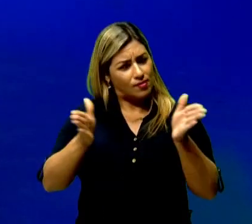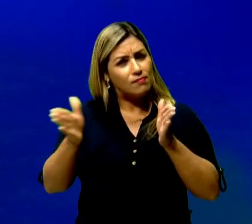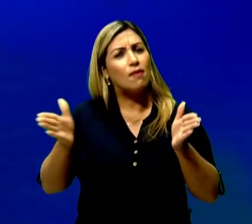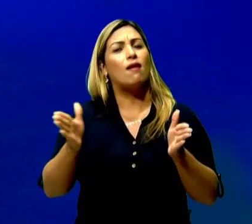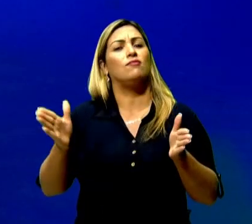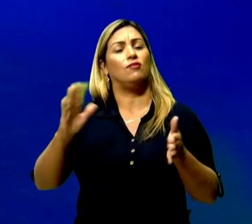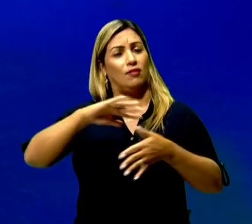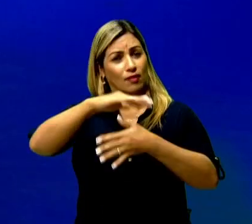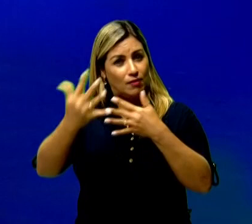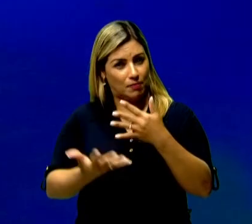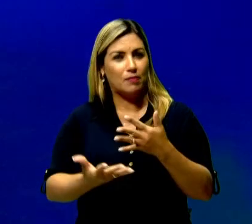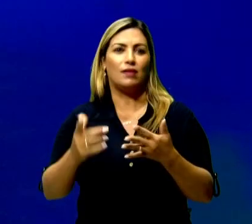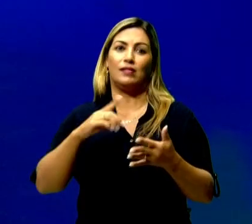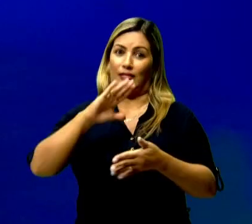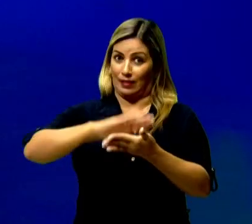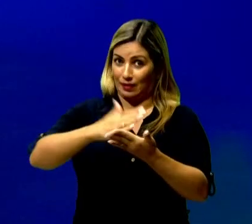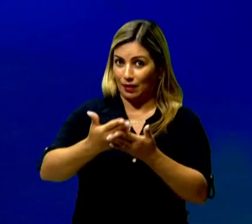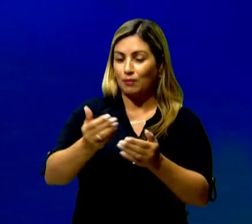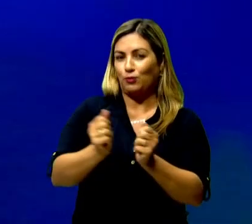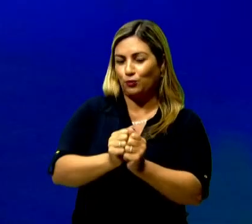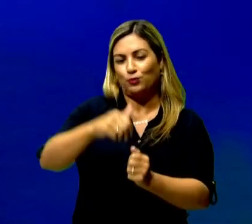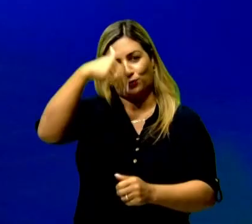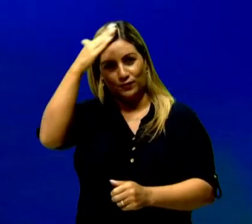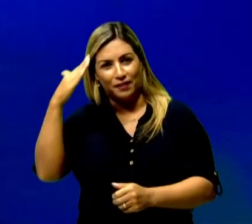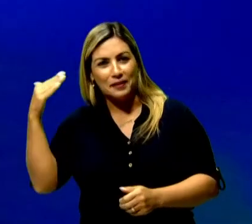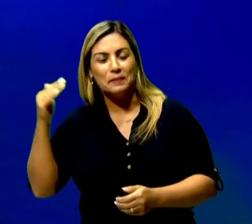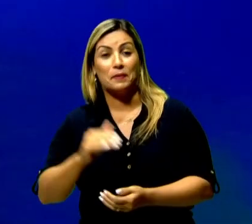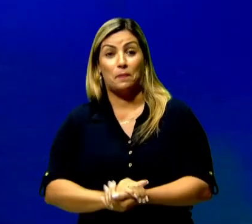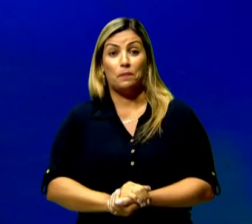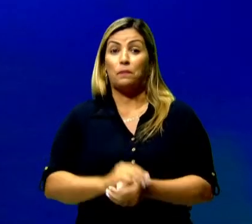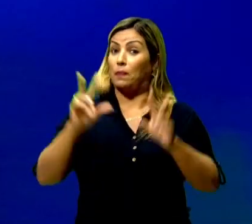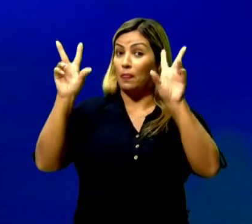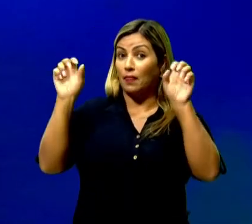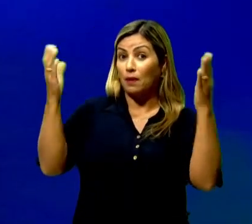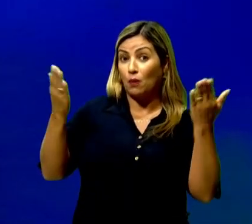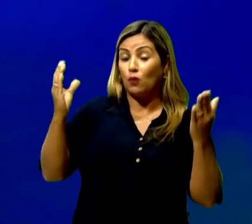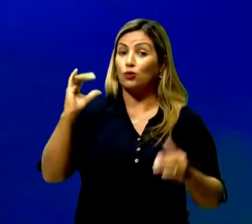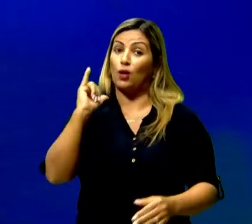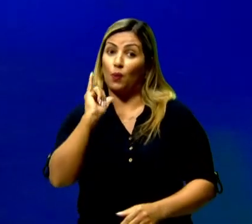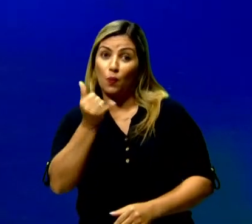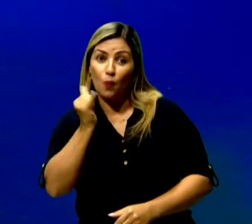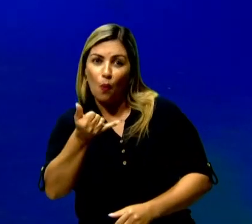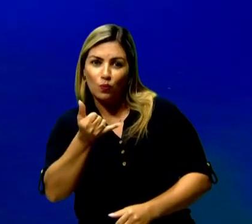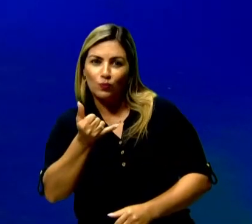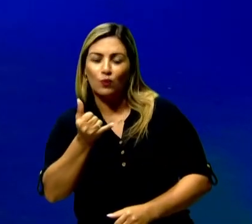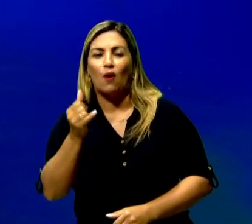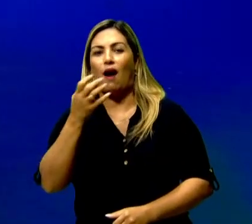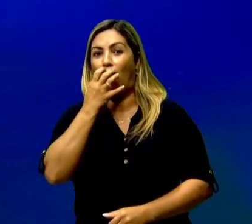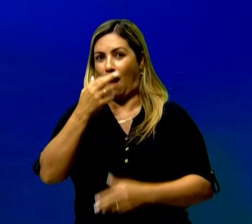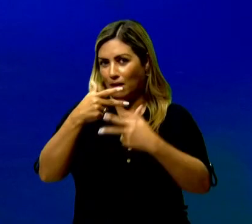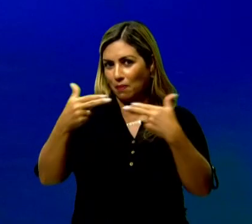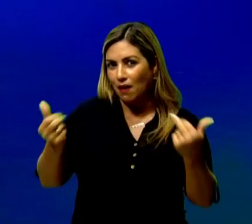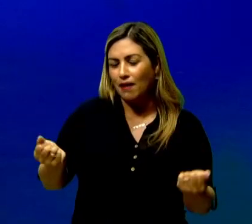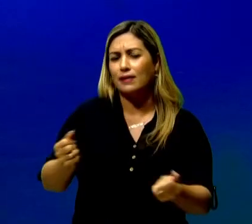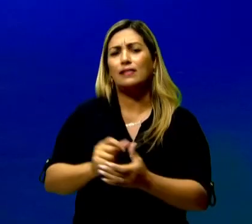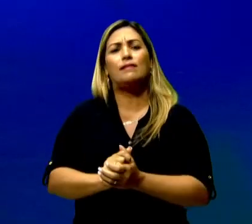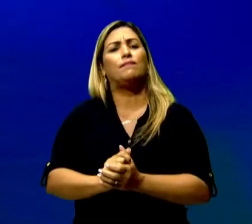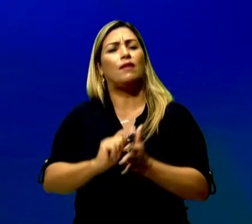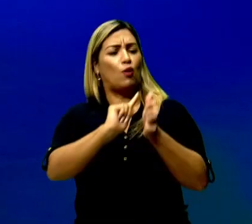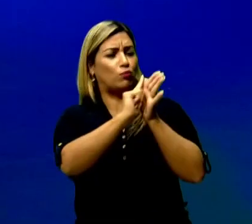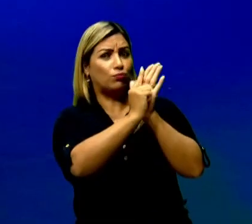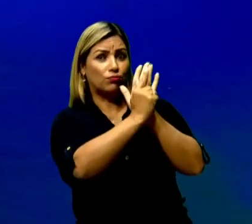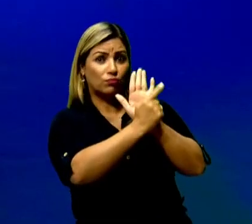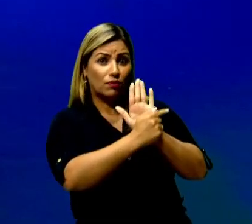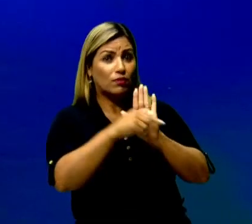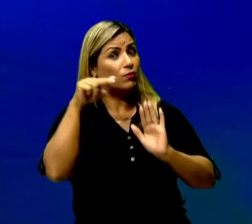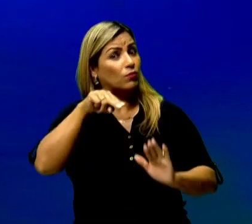Naima. Nosso tema de hoje é conto de animais. Ele é um gênero narrativo e a gente vai dar uma